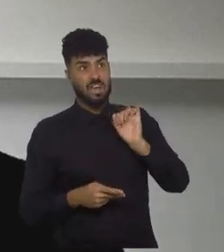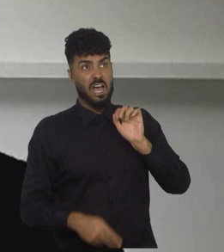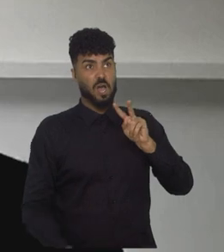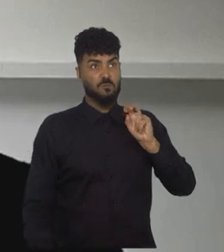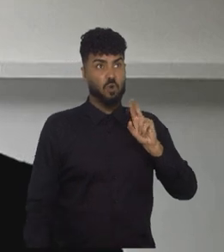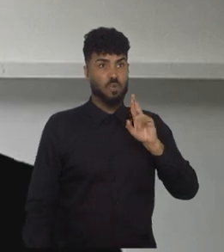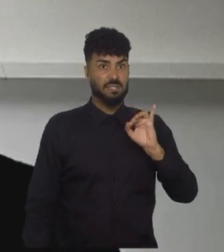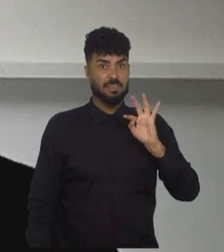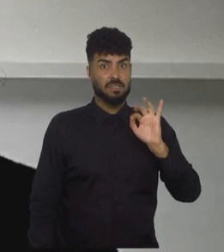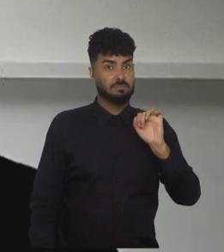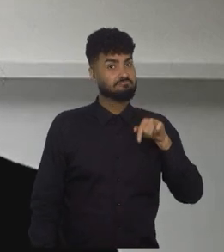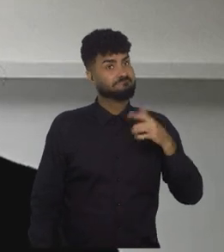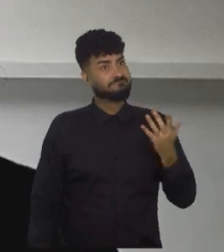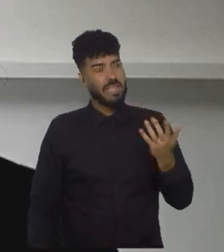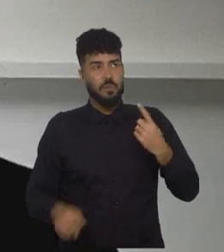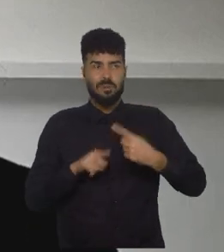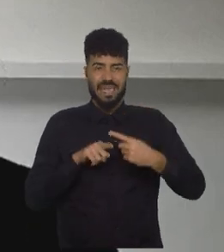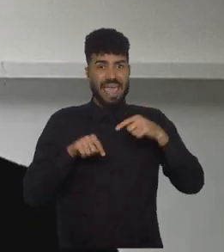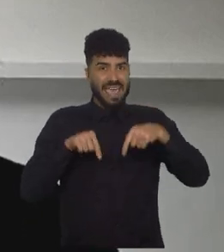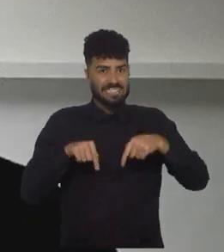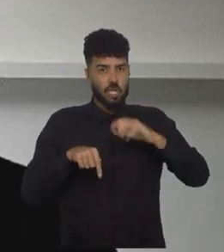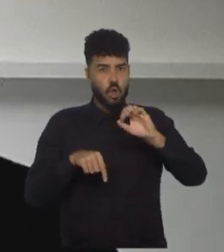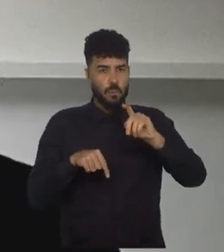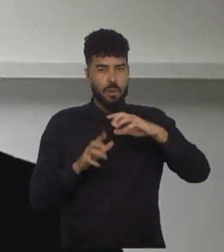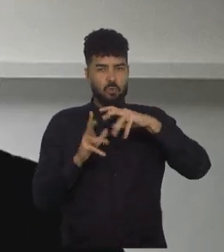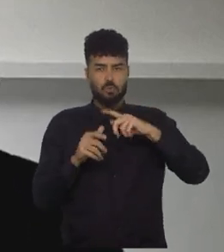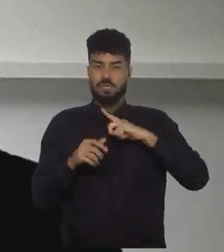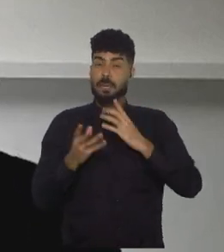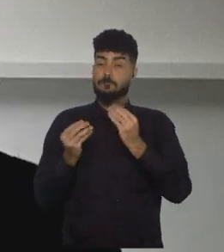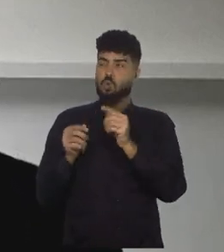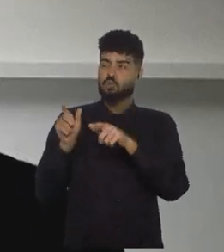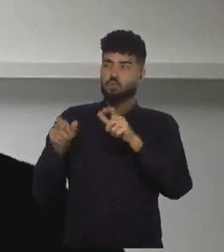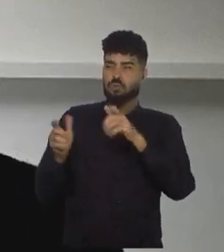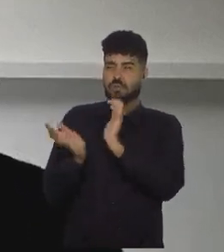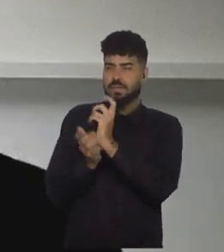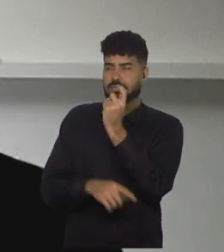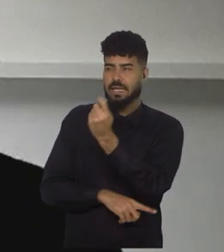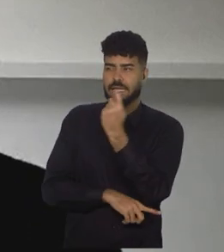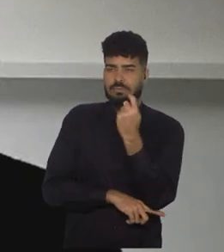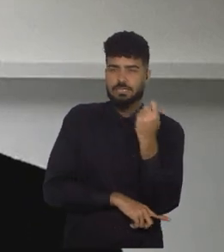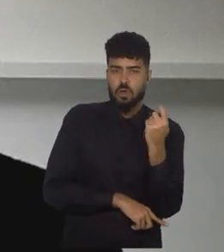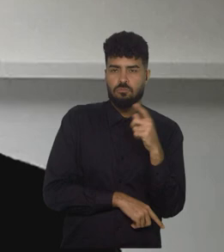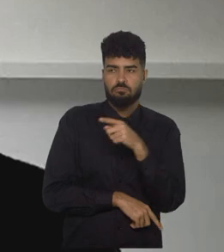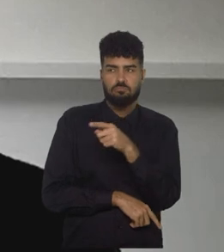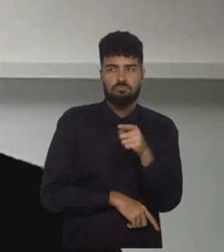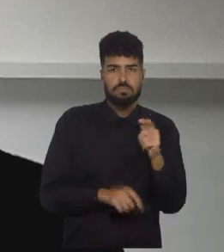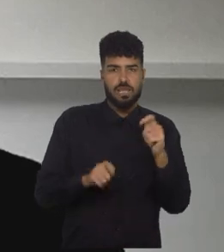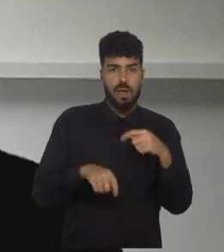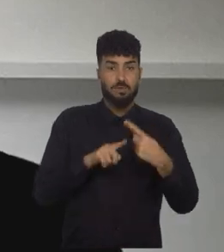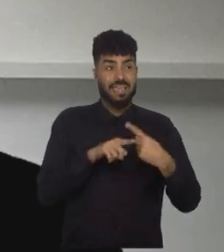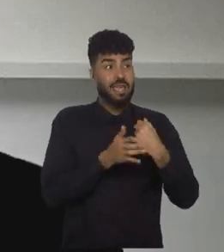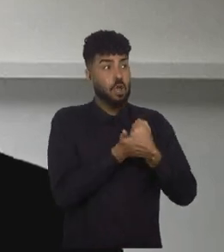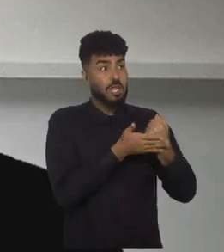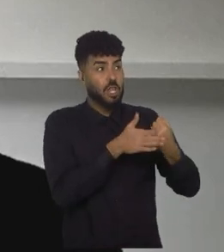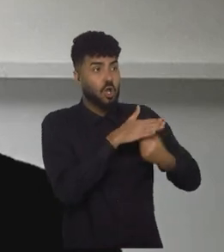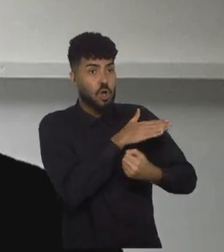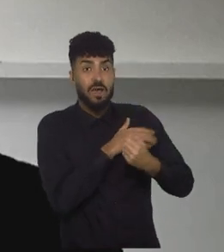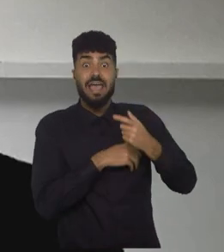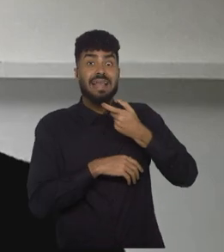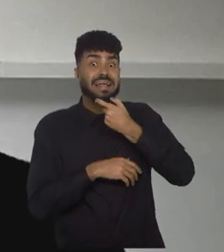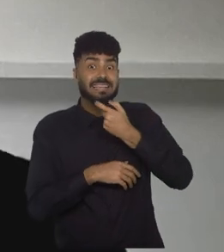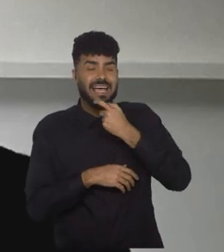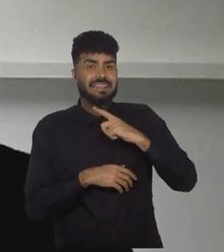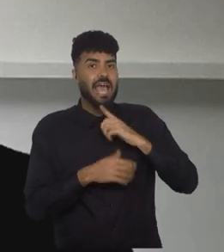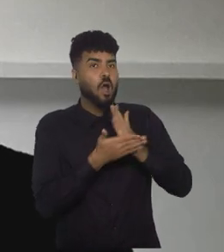bastante aberta, né? Em termos de favoritismo. Estados Unidos passando por uma renovação, a Inglaterra com muitas